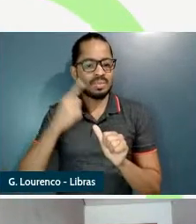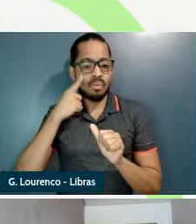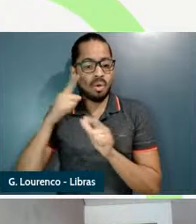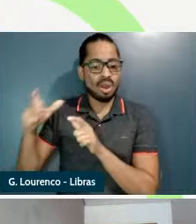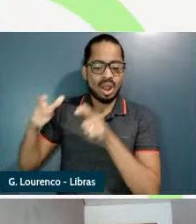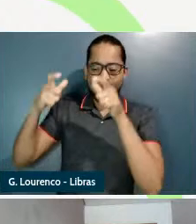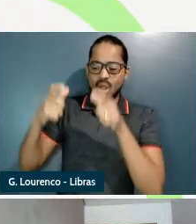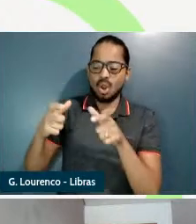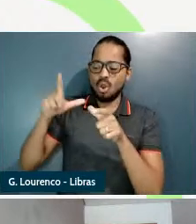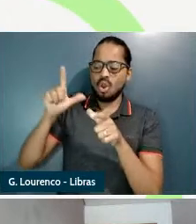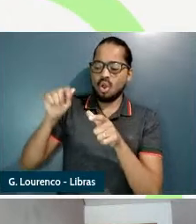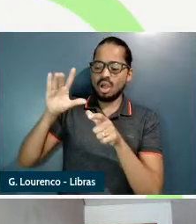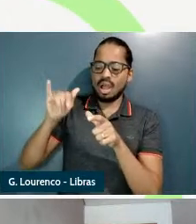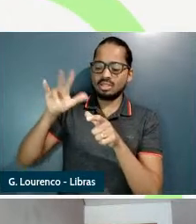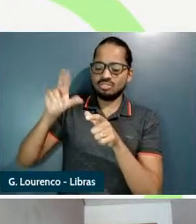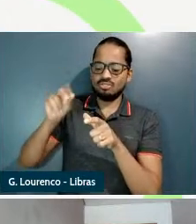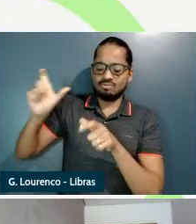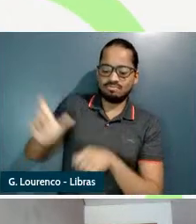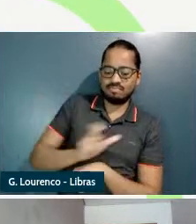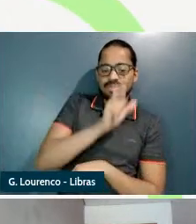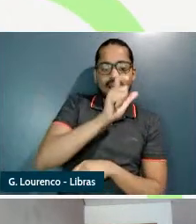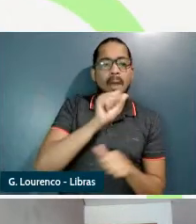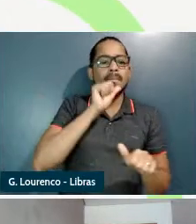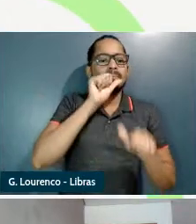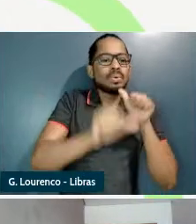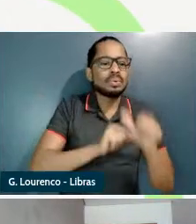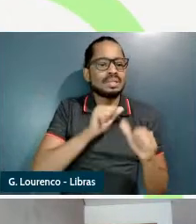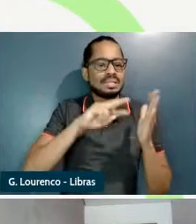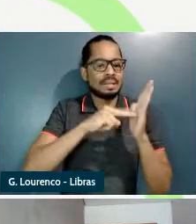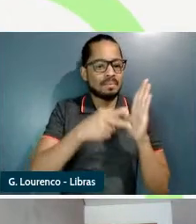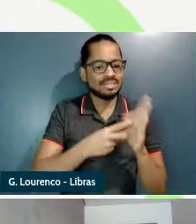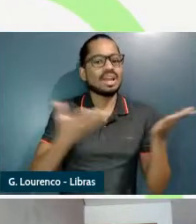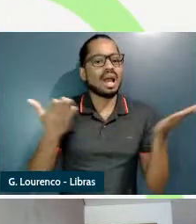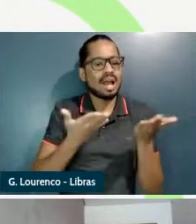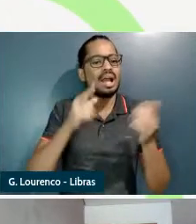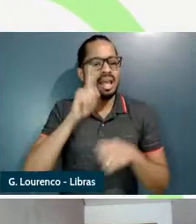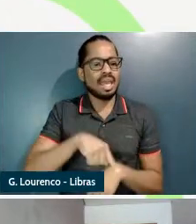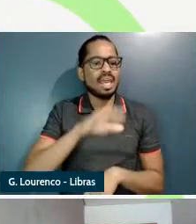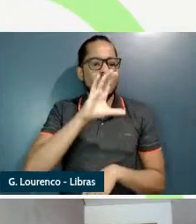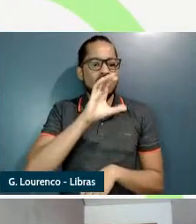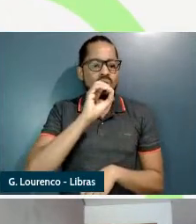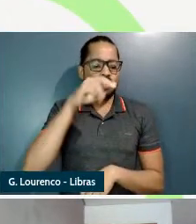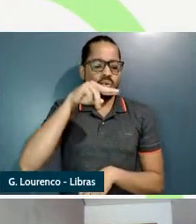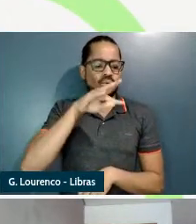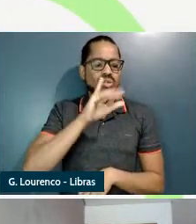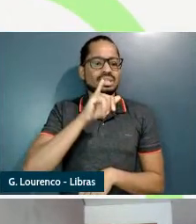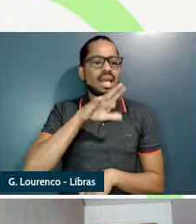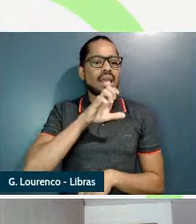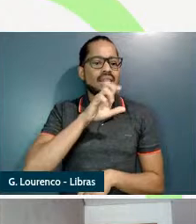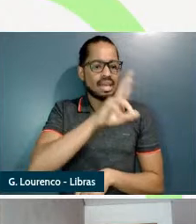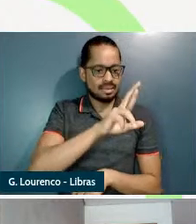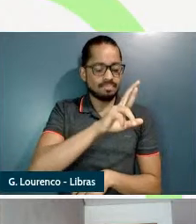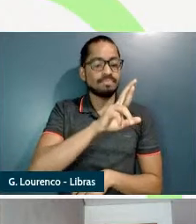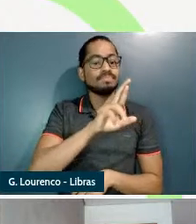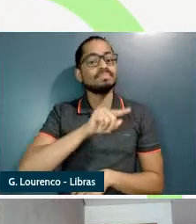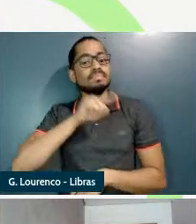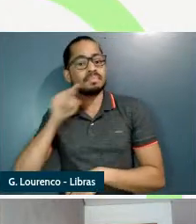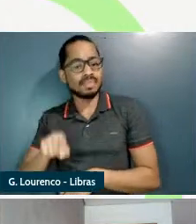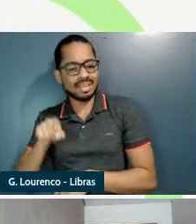de container enquanto as 25 mil toneladas de milho passam a receber a função semântica de objeto contido